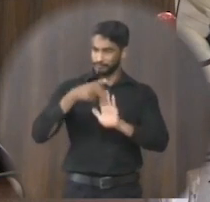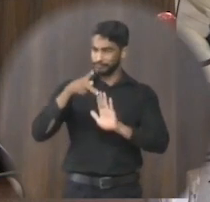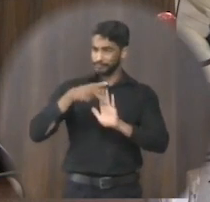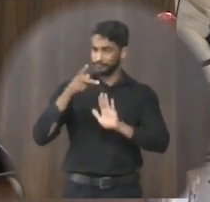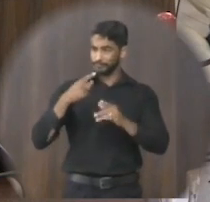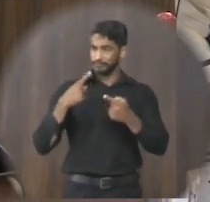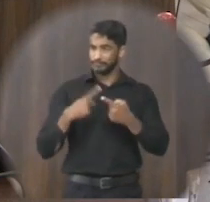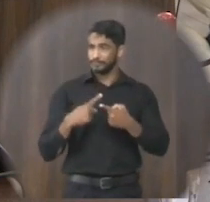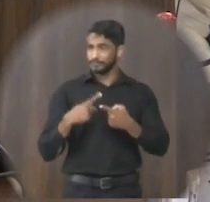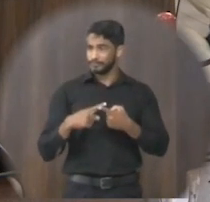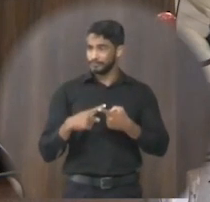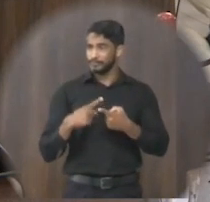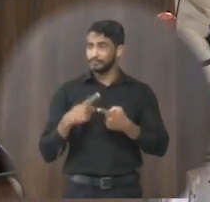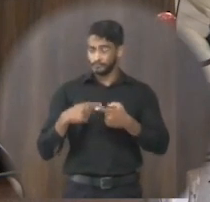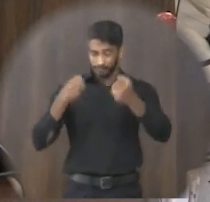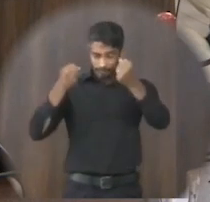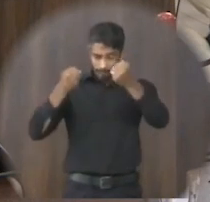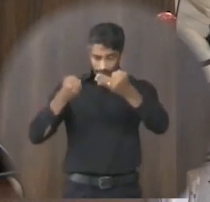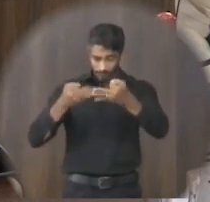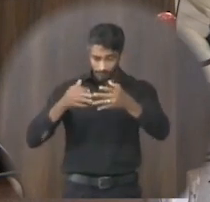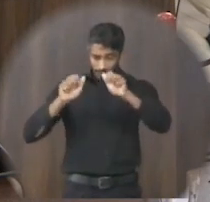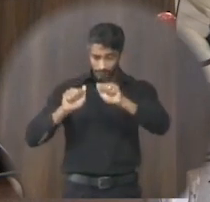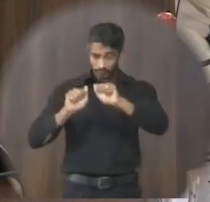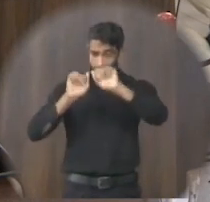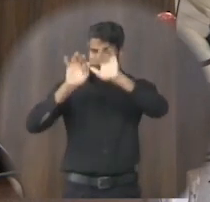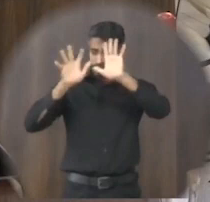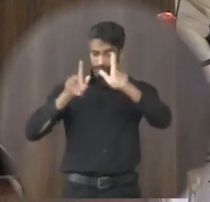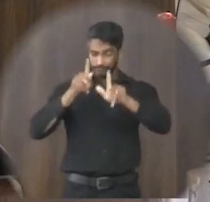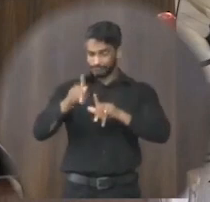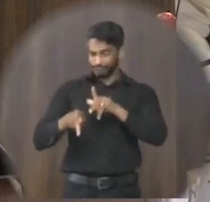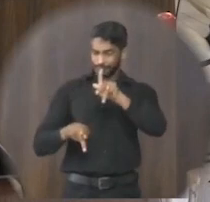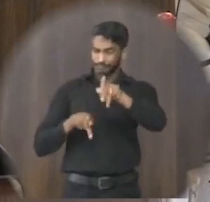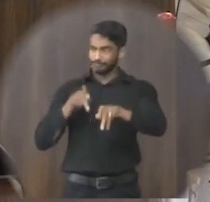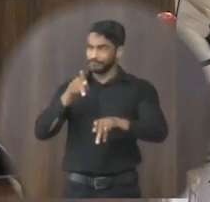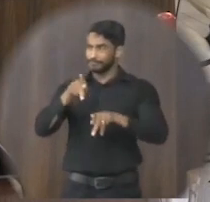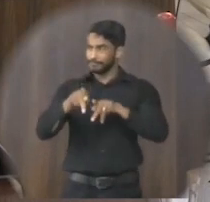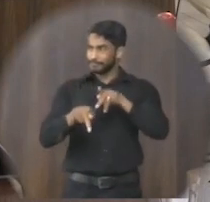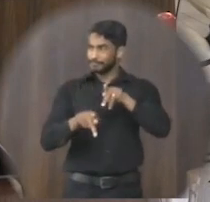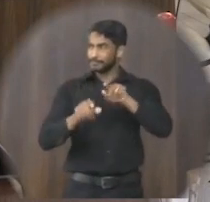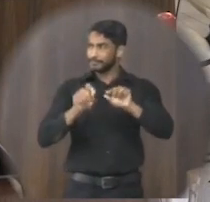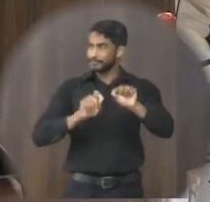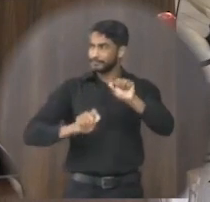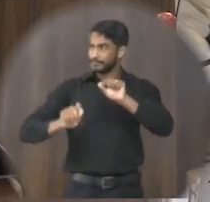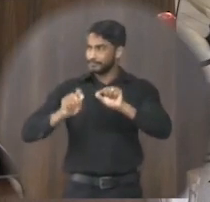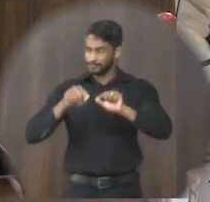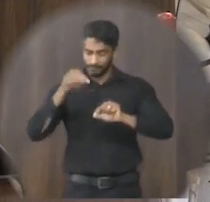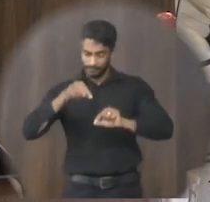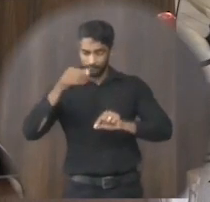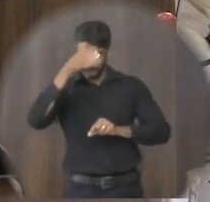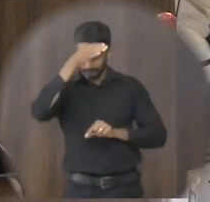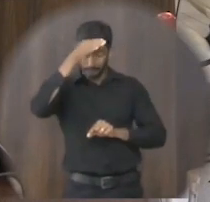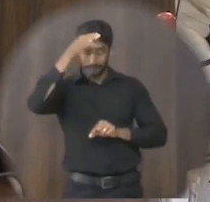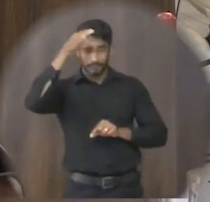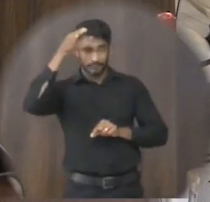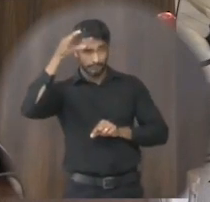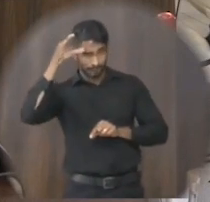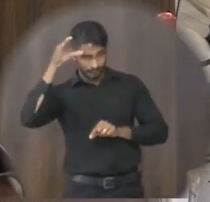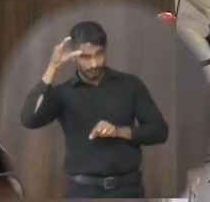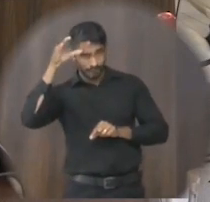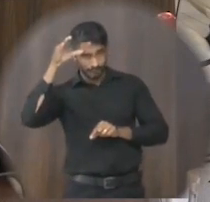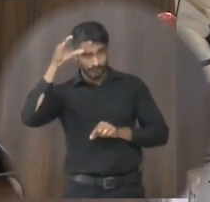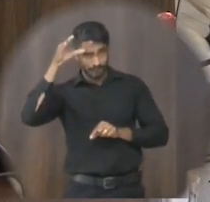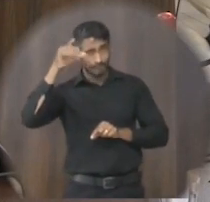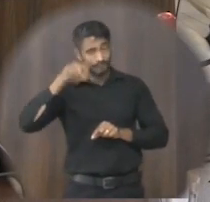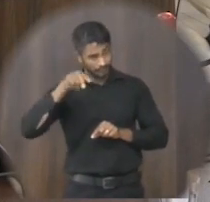porque é preciso esclarecer para a nossa população que essa casa essa